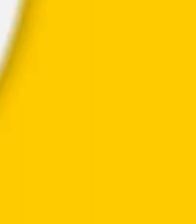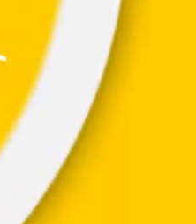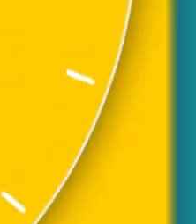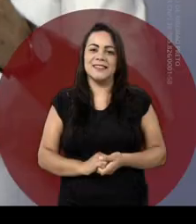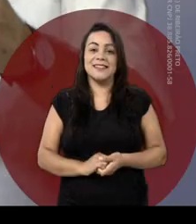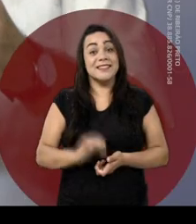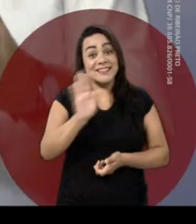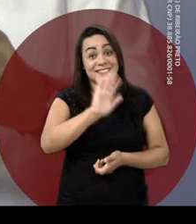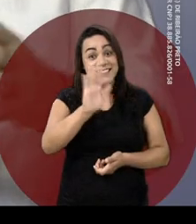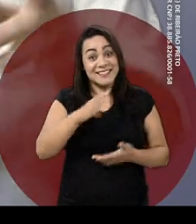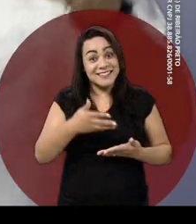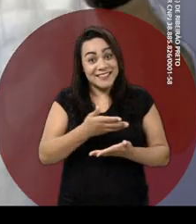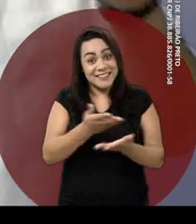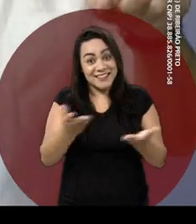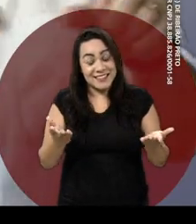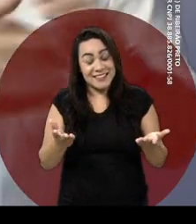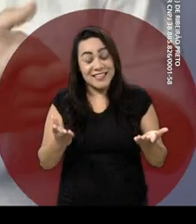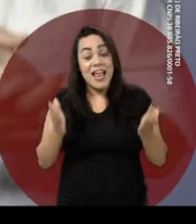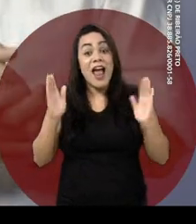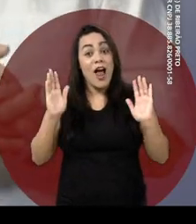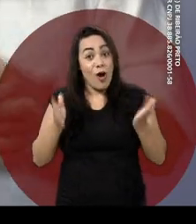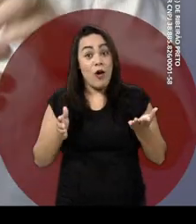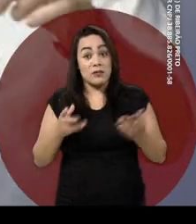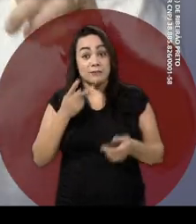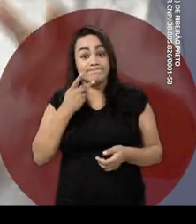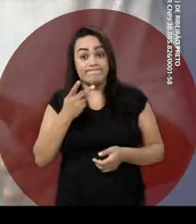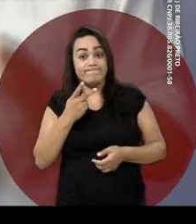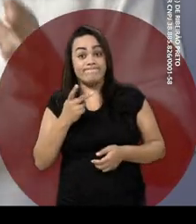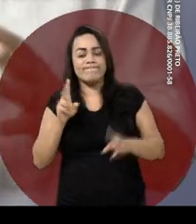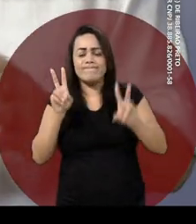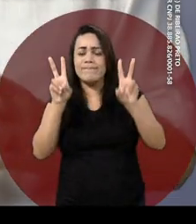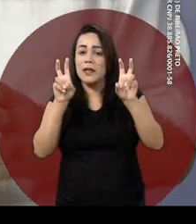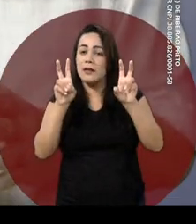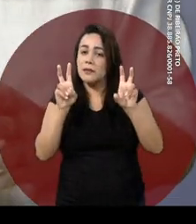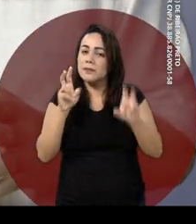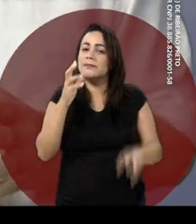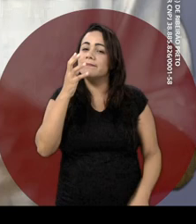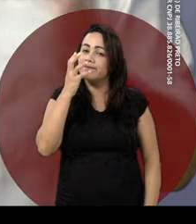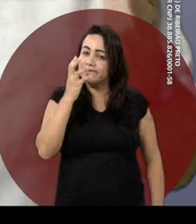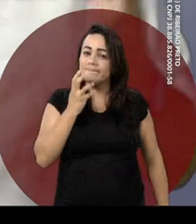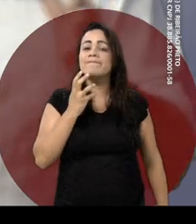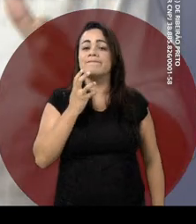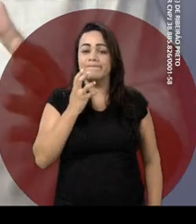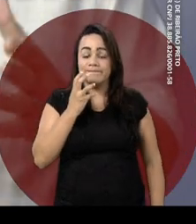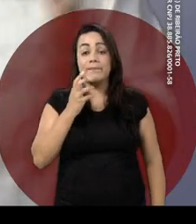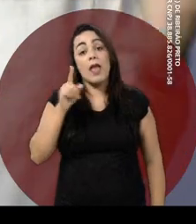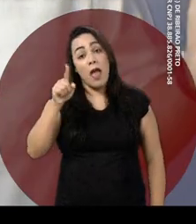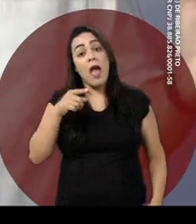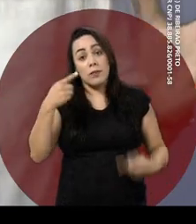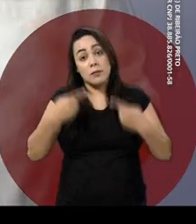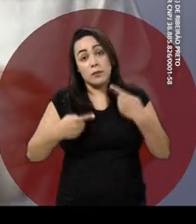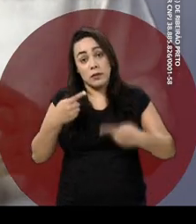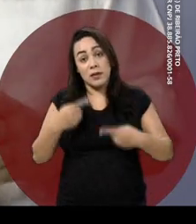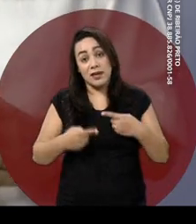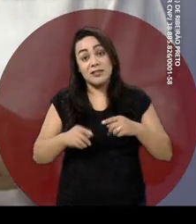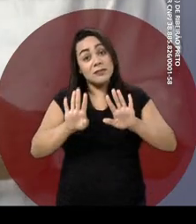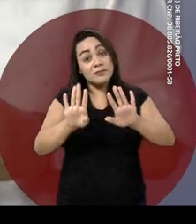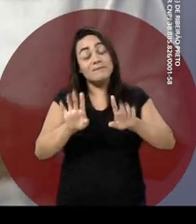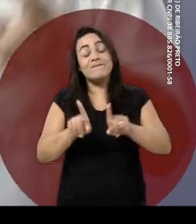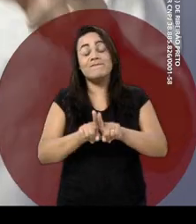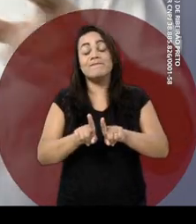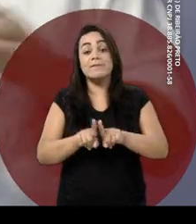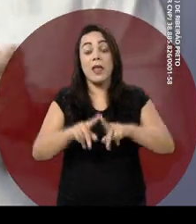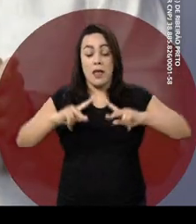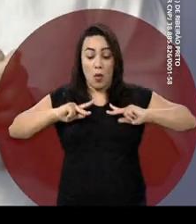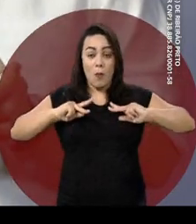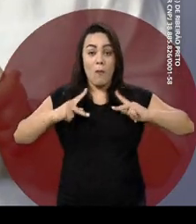Olá minha gente, hoje vou falar de um assunto muito, mas muito sério. Uma questão que é política, mas